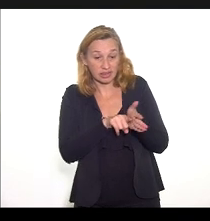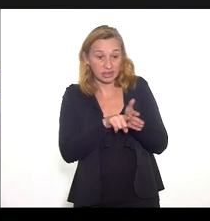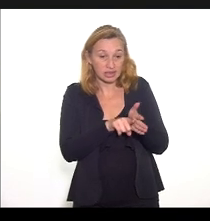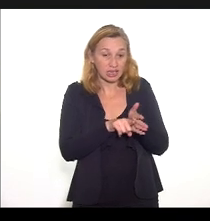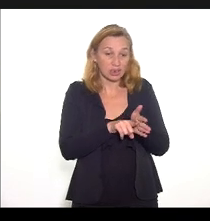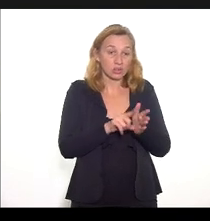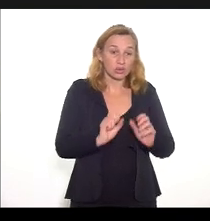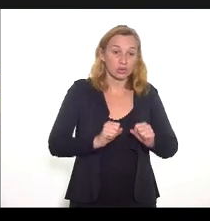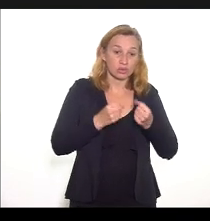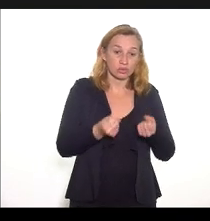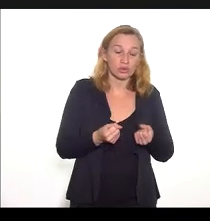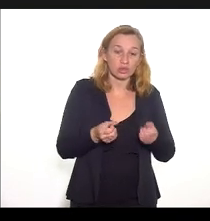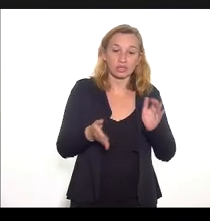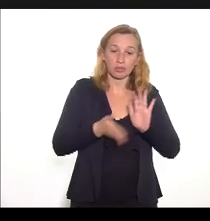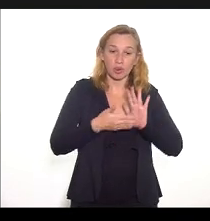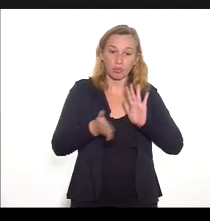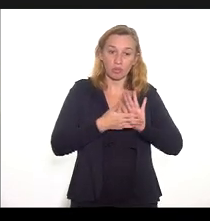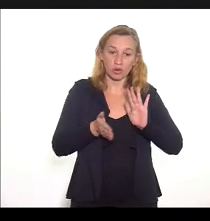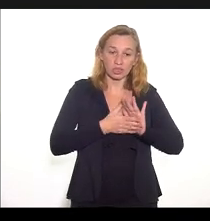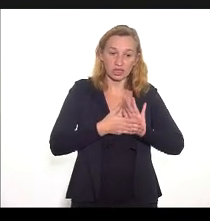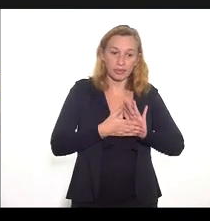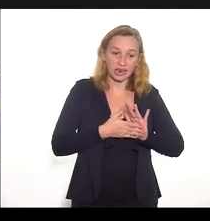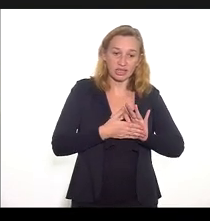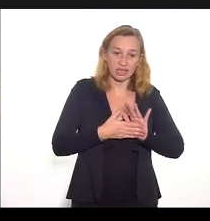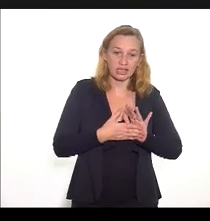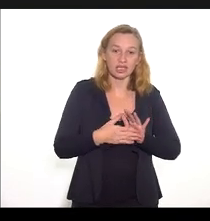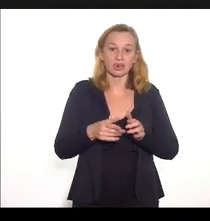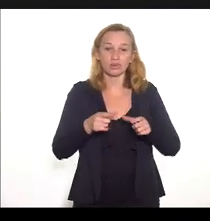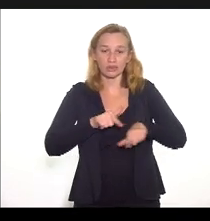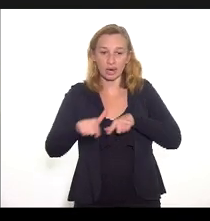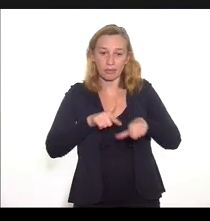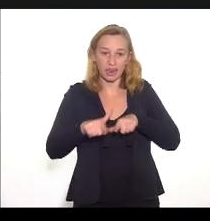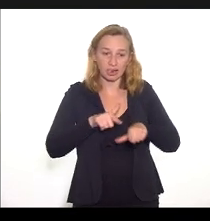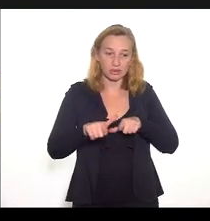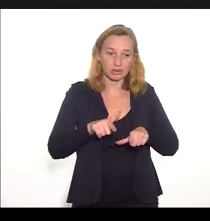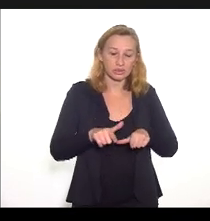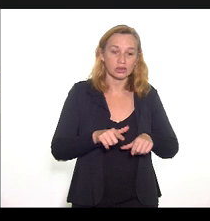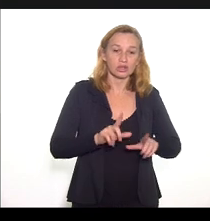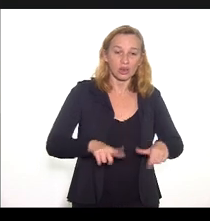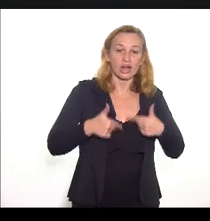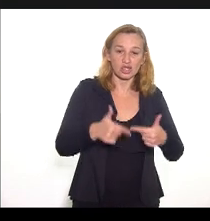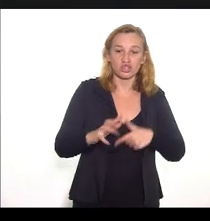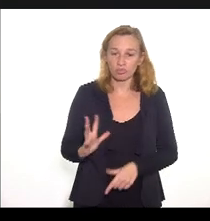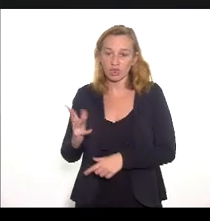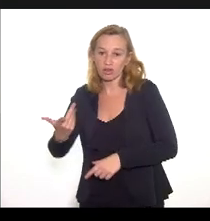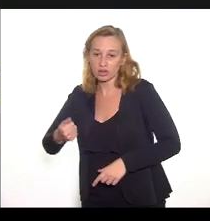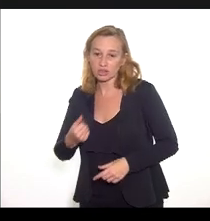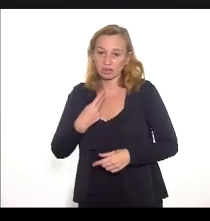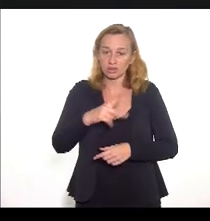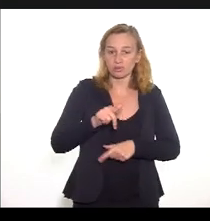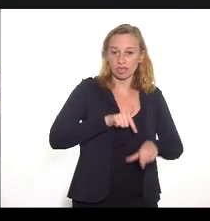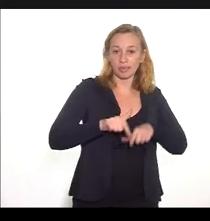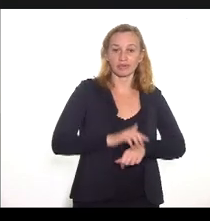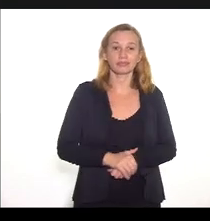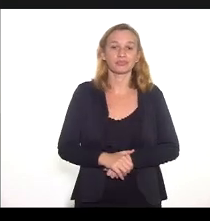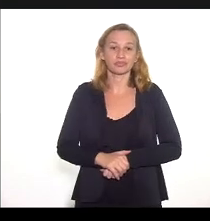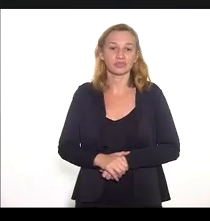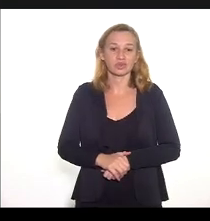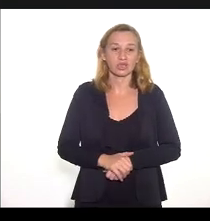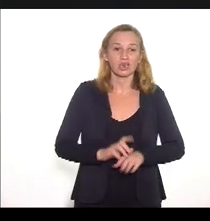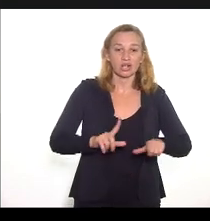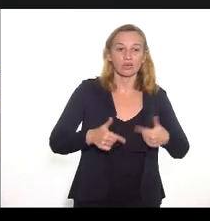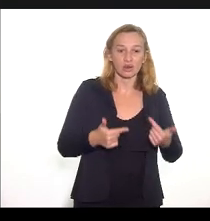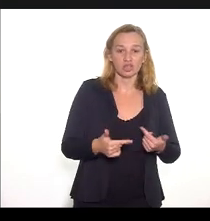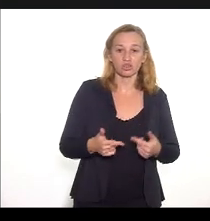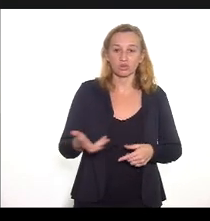desempenho das ações propostas para o exercício e, assim, oportunizar ações de melhoria no seu cumprimento. A situação de